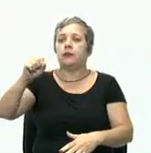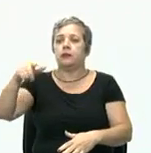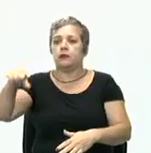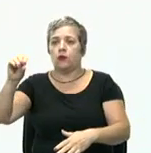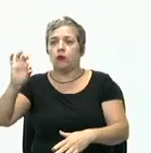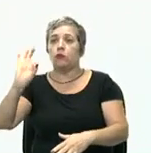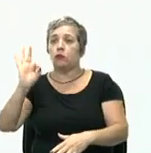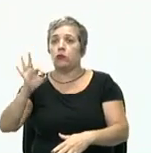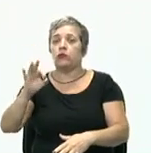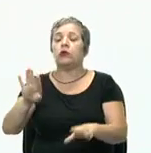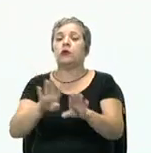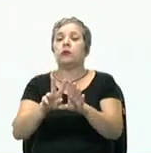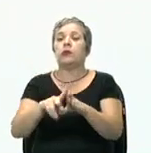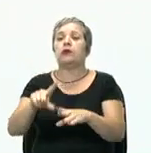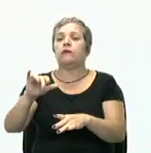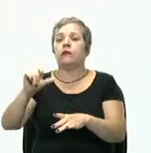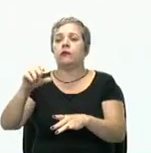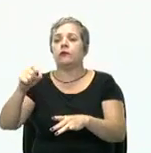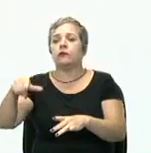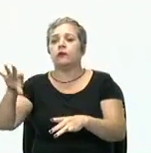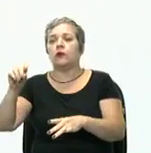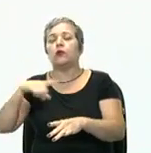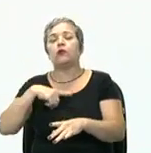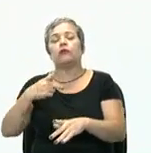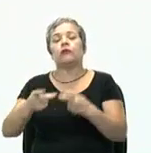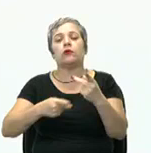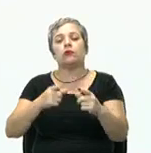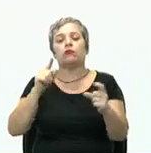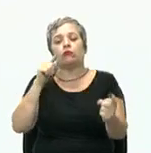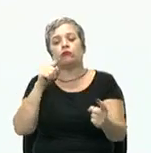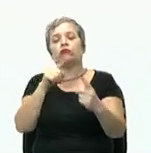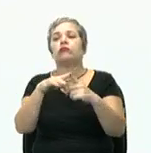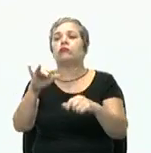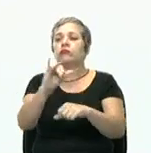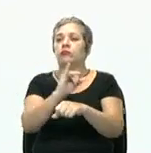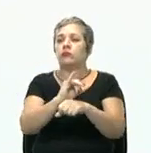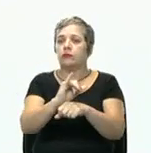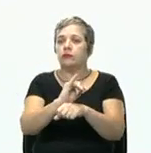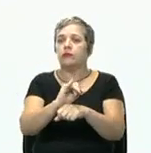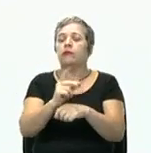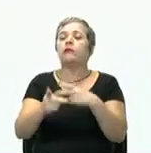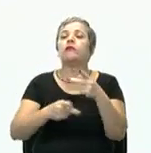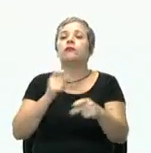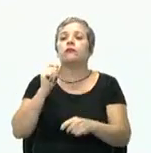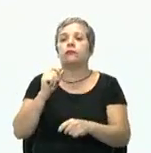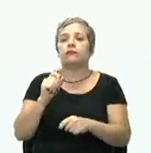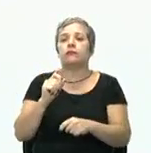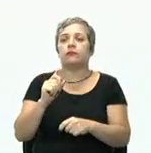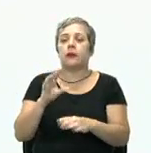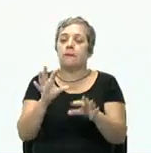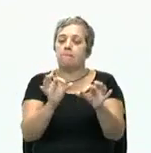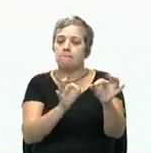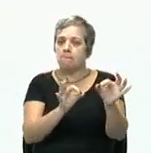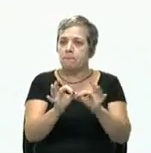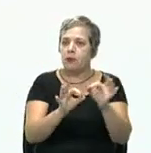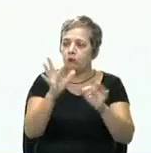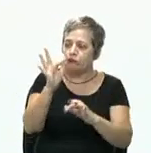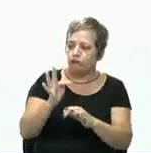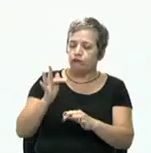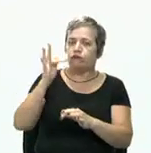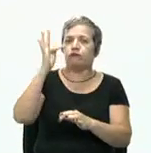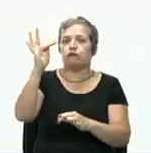clara? Então, quando nós estamos falando dos objetivos estratégicos, nós estamos falando em quê? Em planejar o